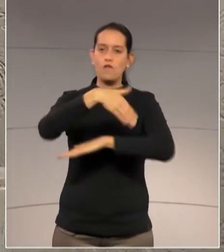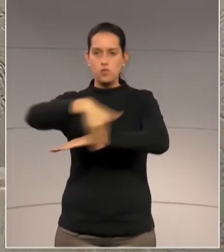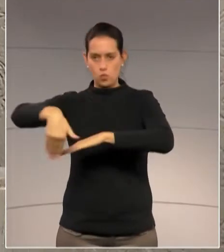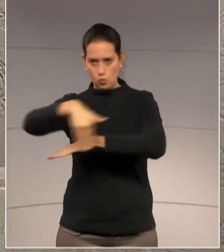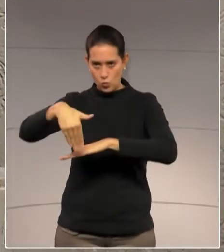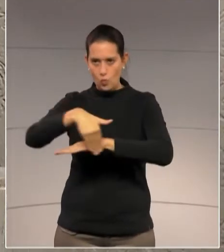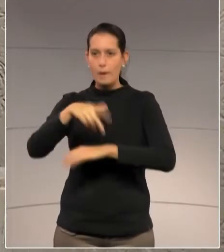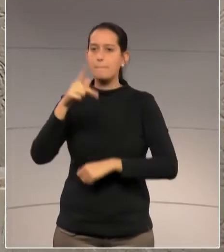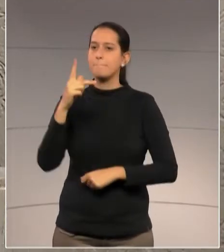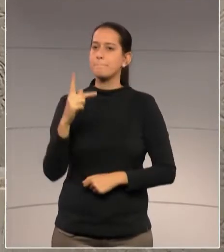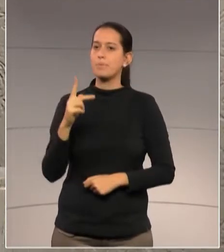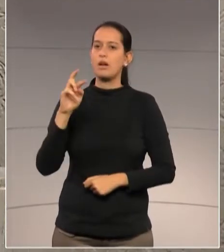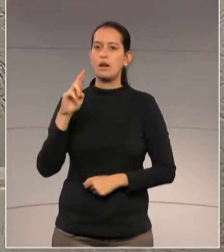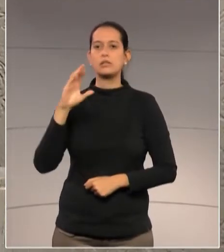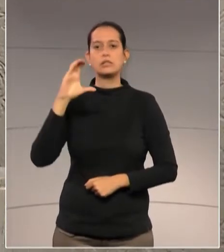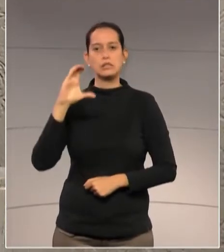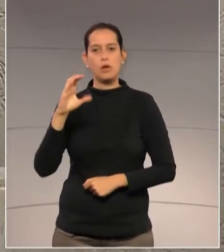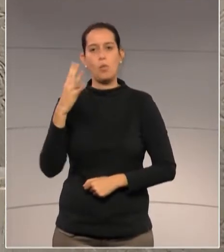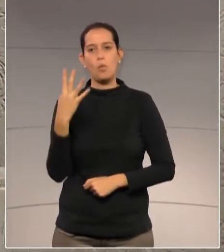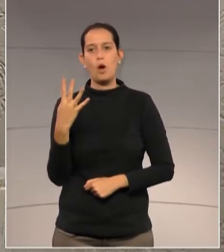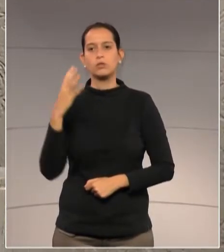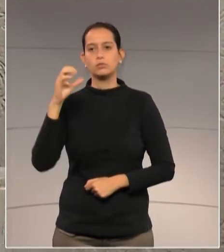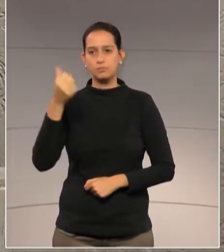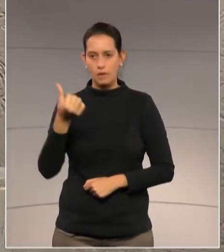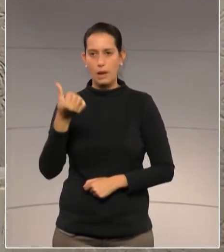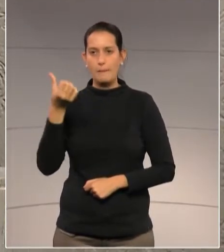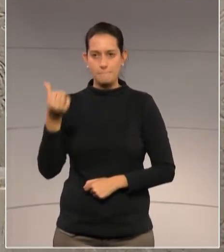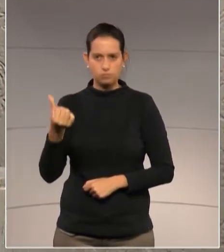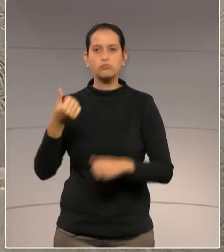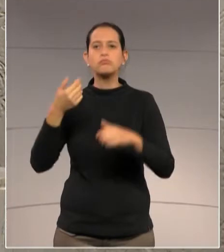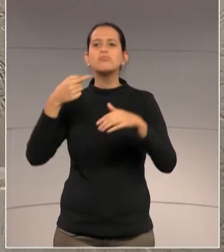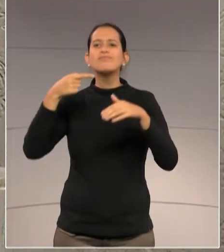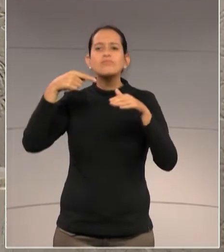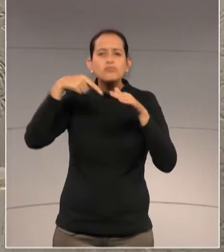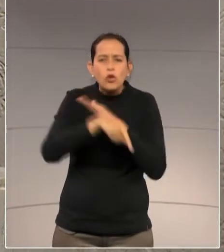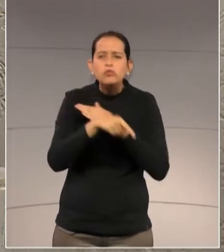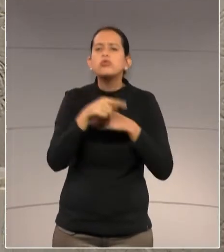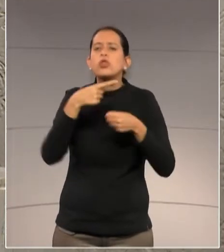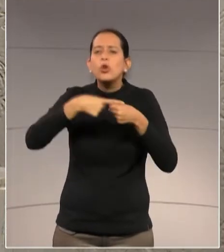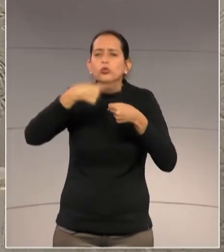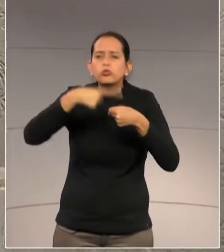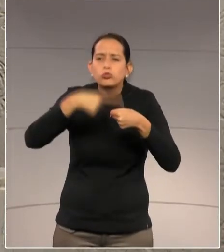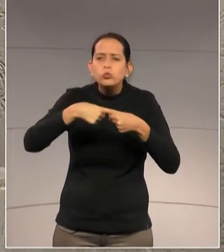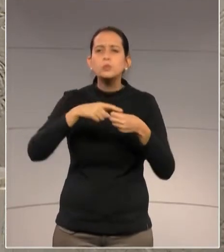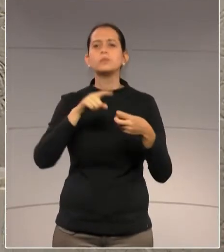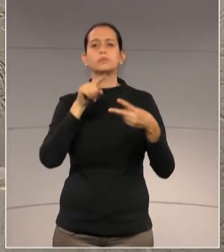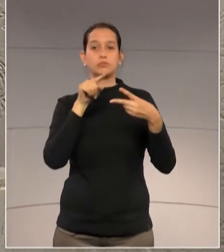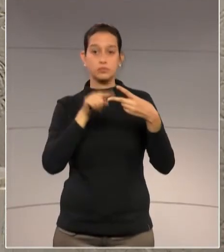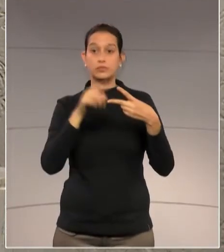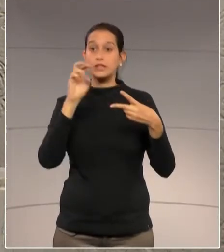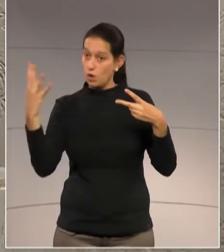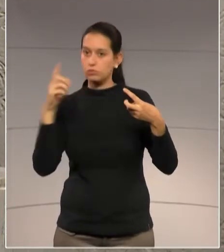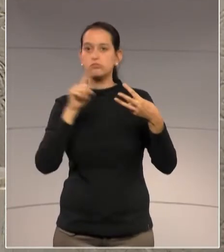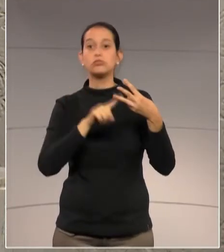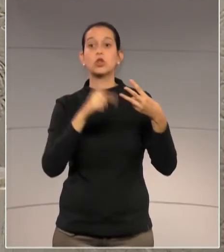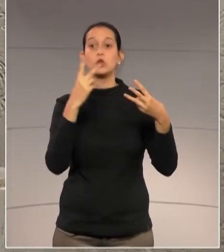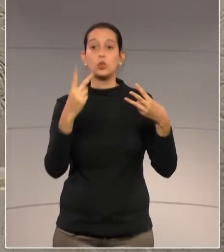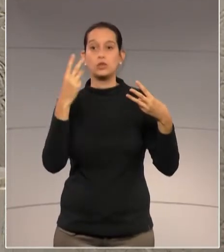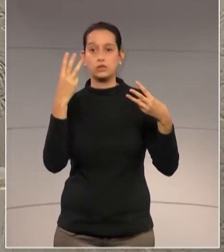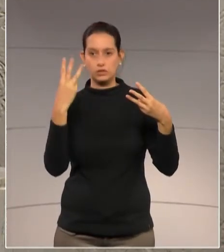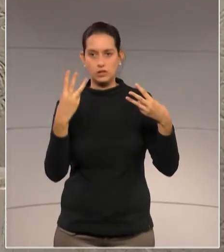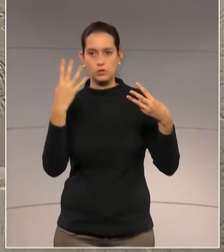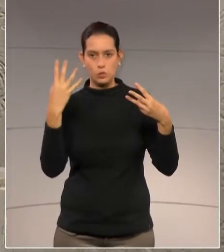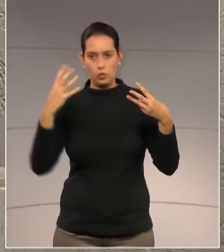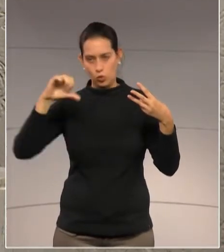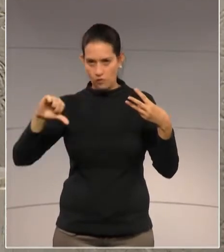-141, entre Guapoava e Pitanga, 574, entre Palmitópolis e Cafilândia, 239, Mato Rico